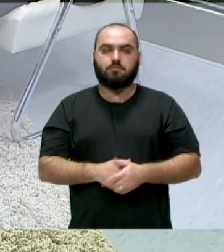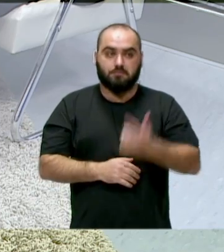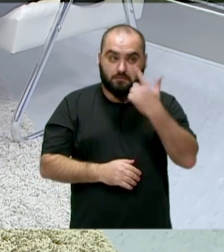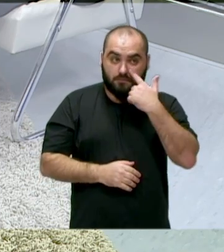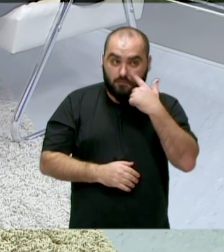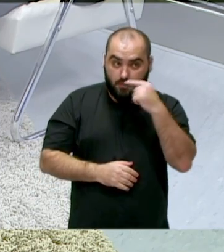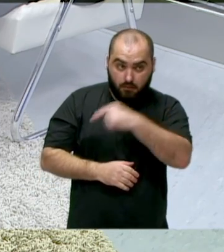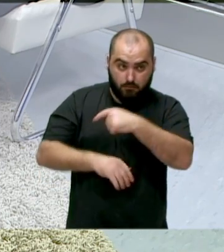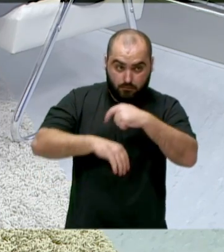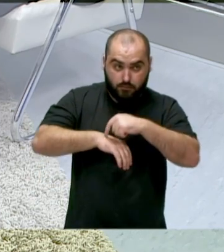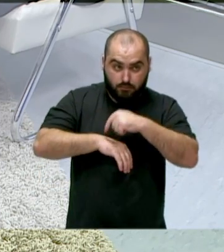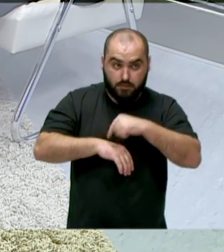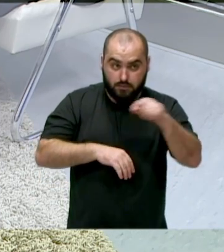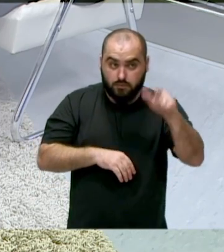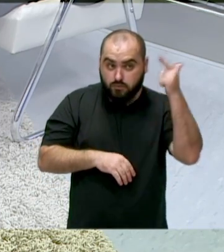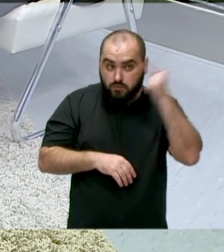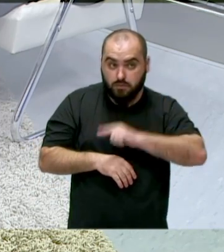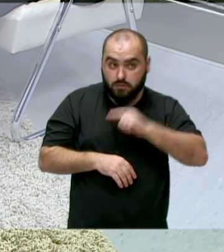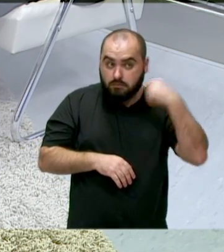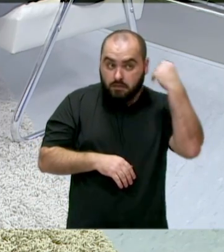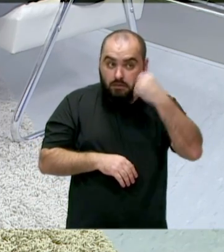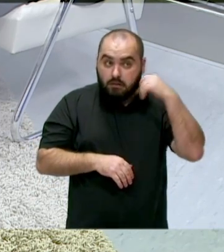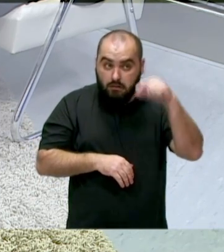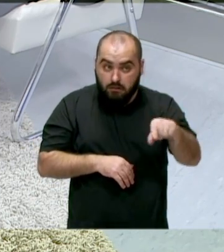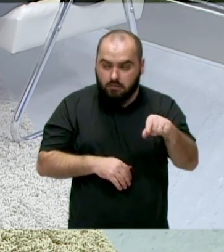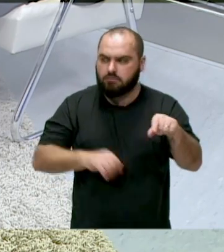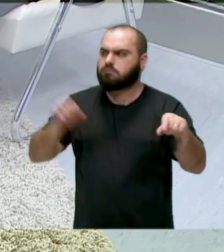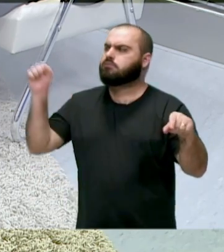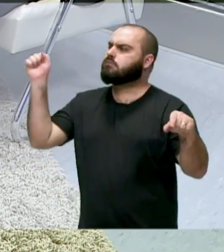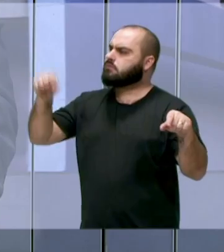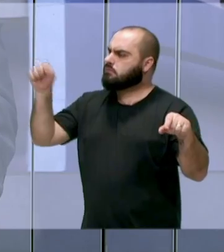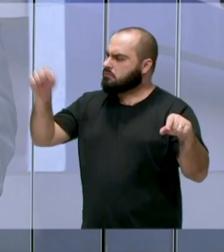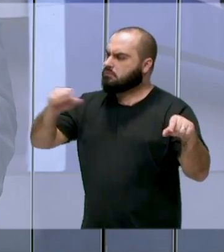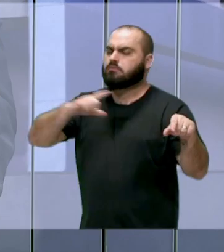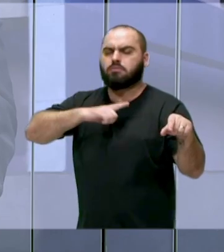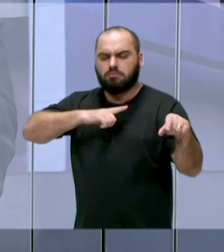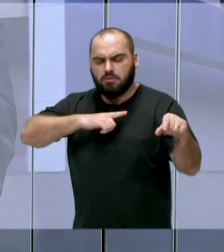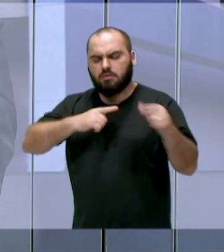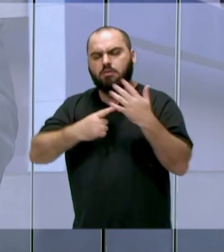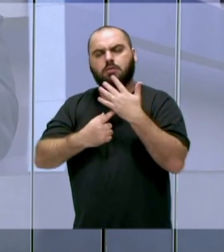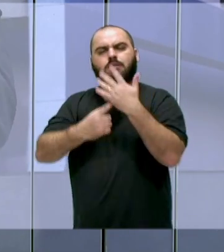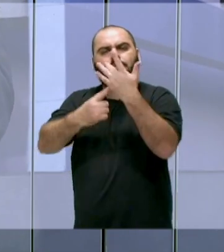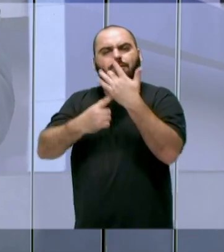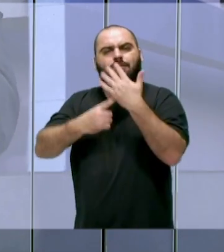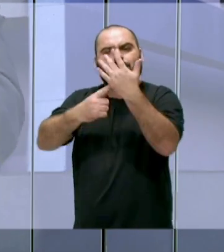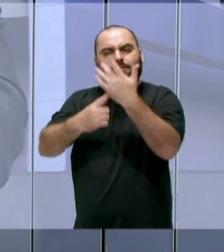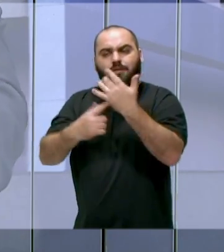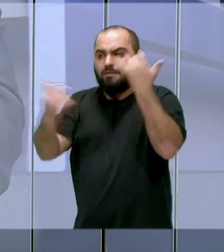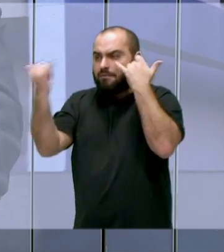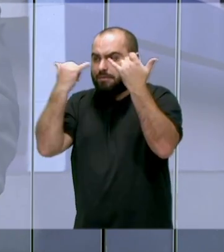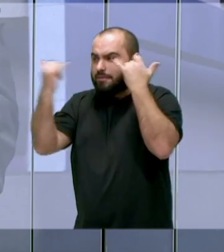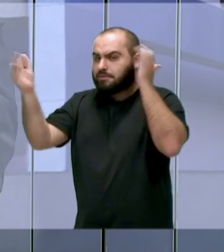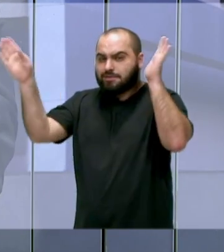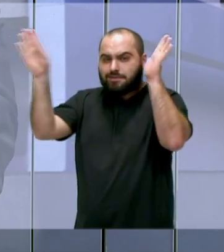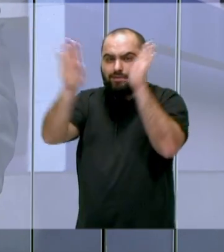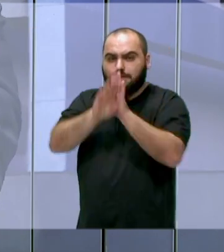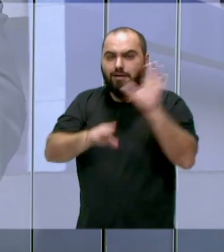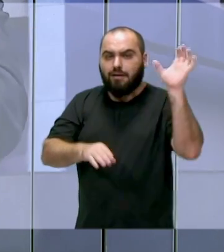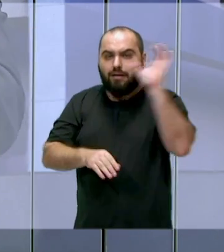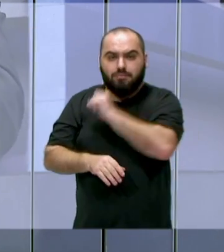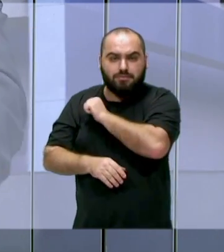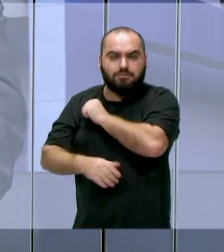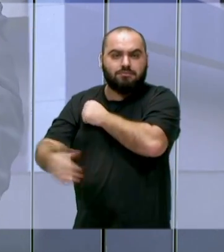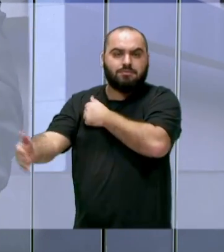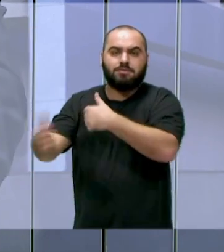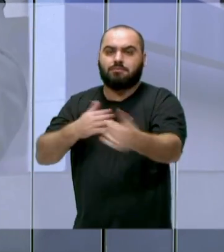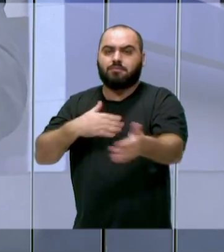nesse ambiente. Com certeza e junto a isso, em paralelo, tem a questão da tecnologia também, porque hoje a informação chega para todo mundo, seja qual